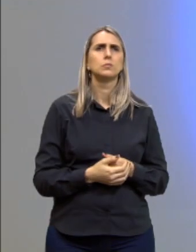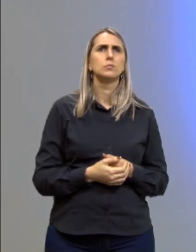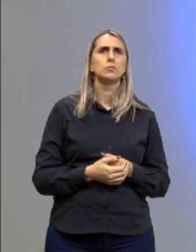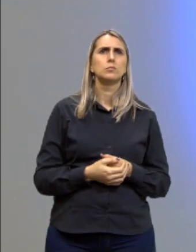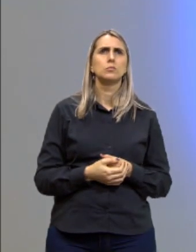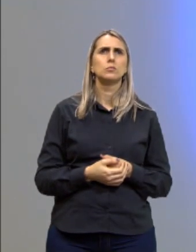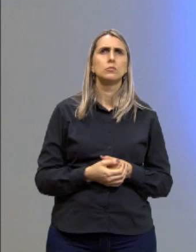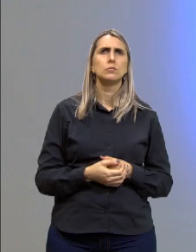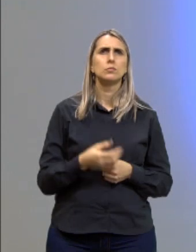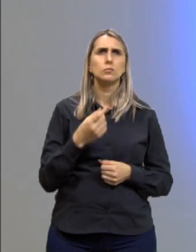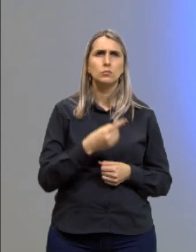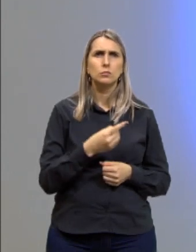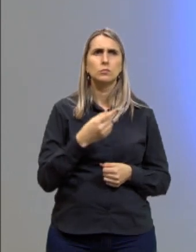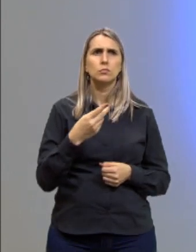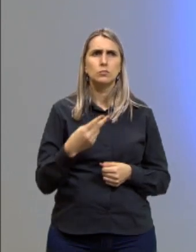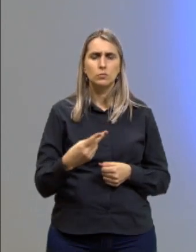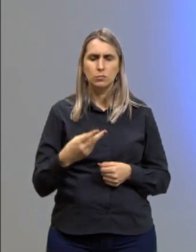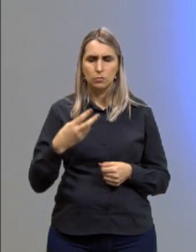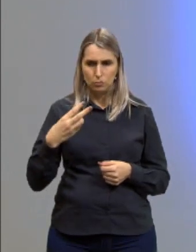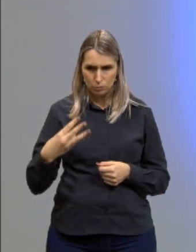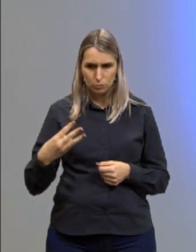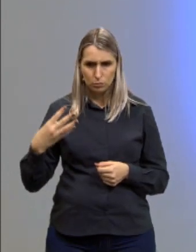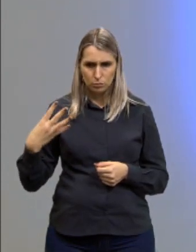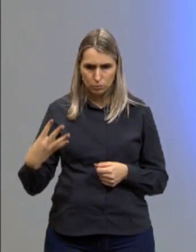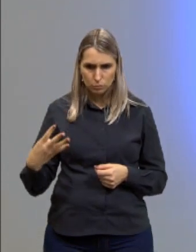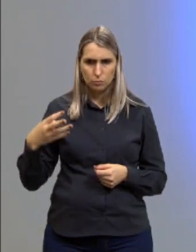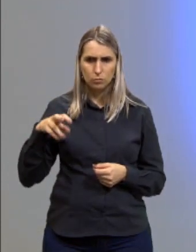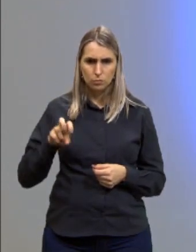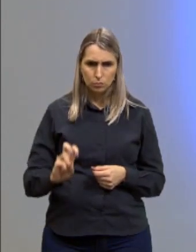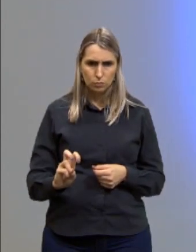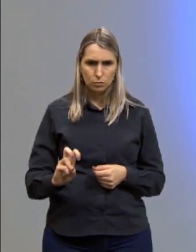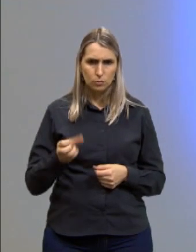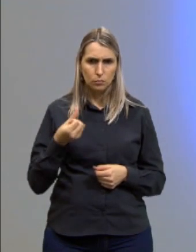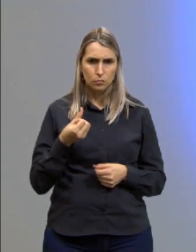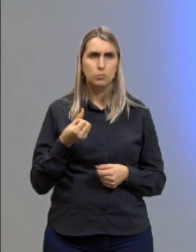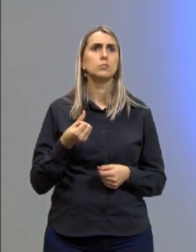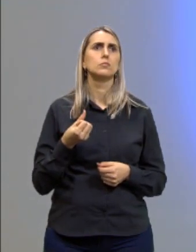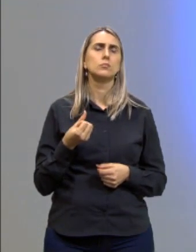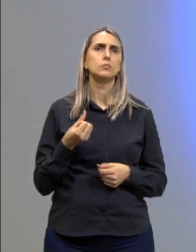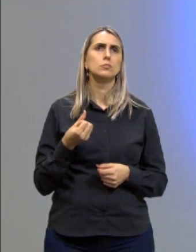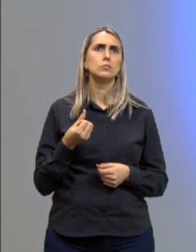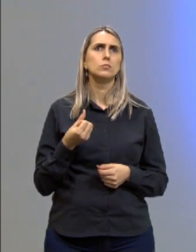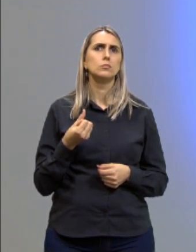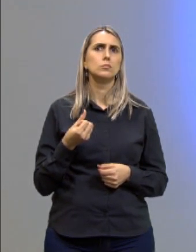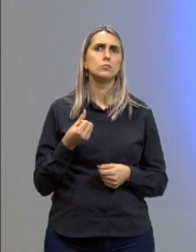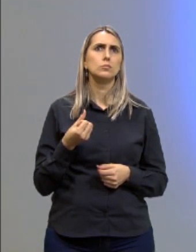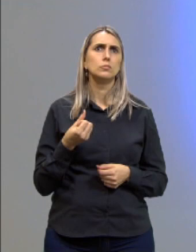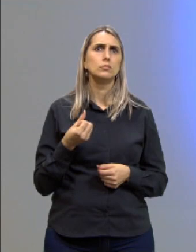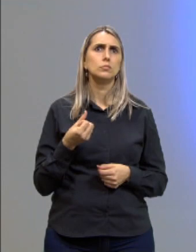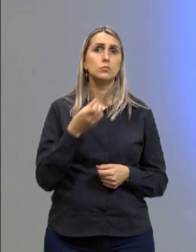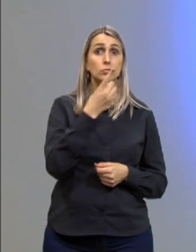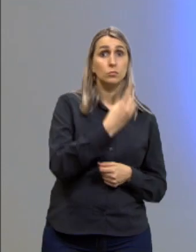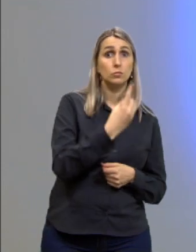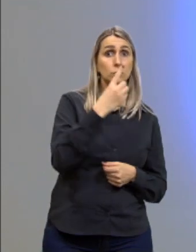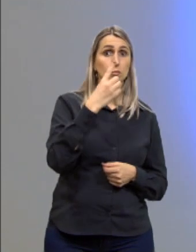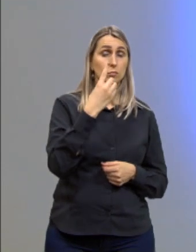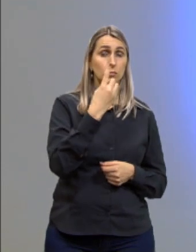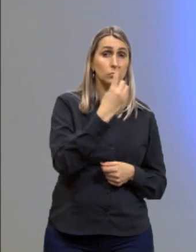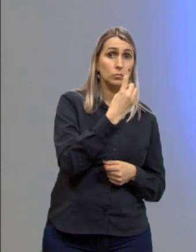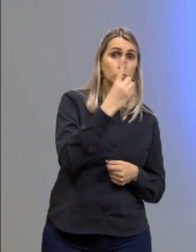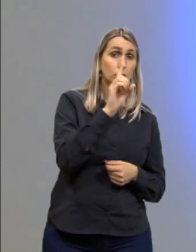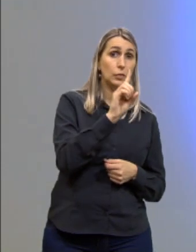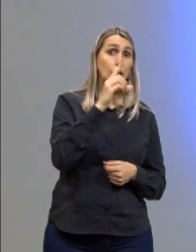1, 2, 3, 4, 5, 6, no D1, que é o